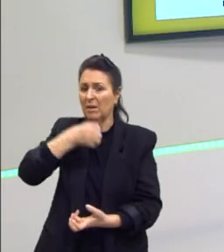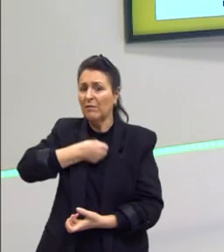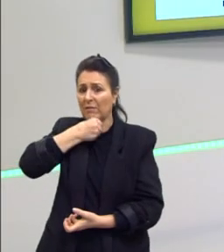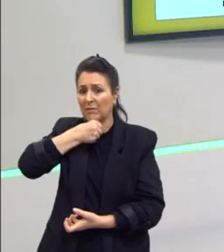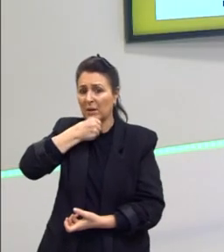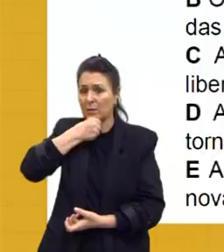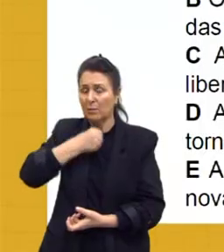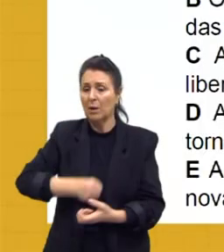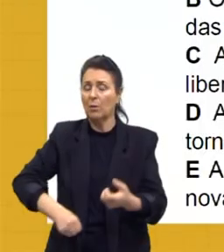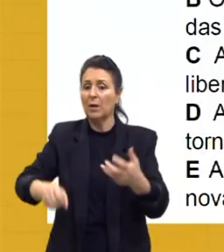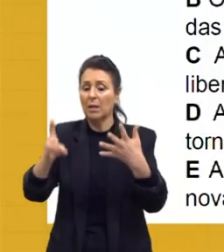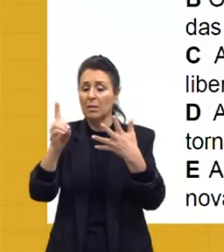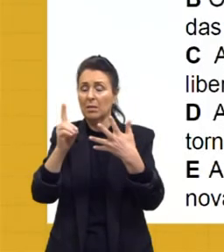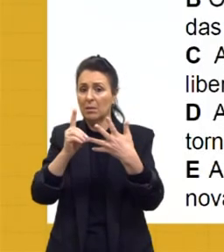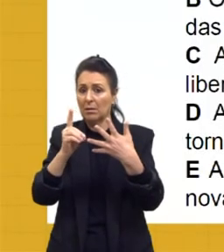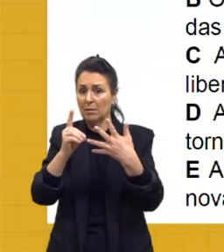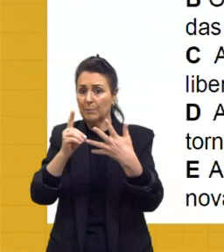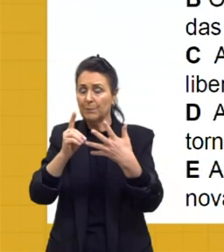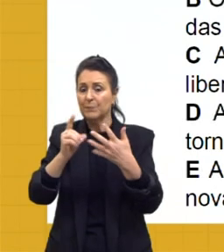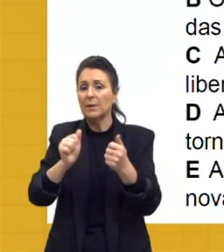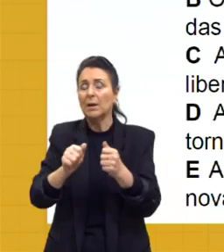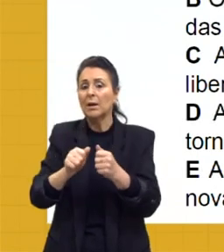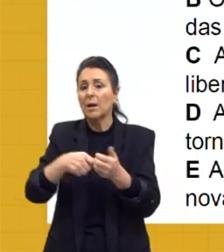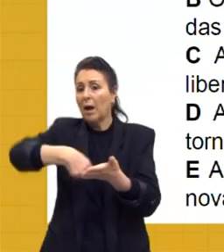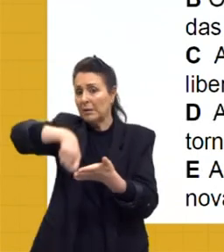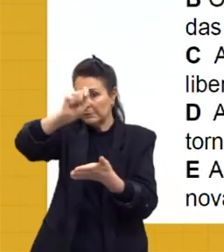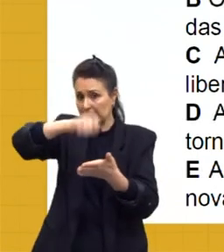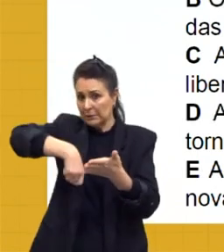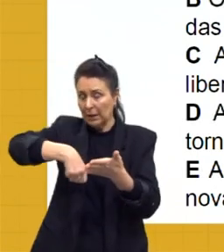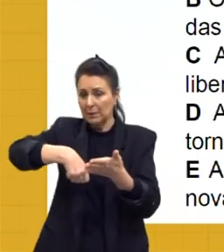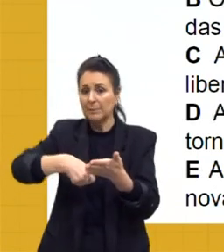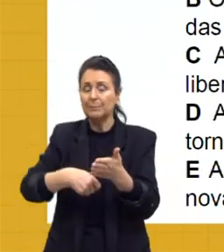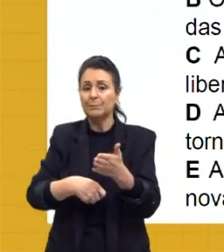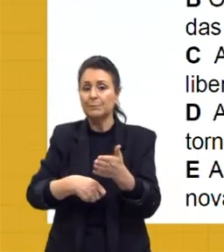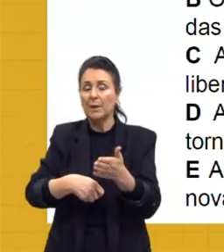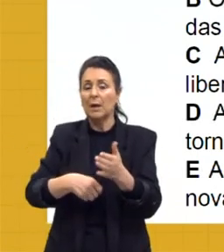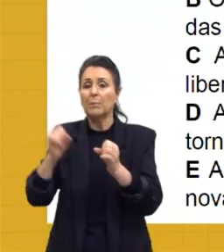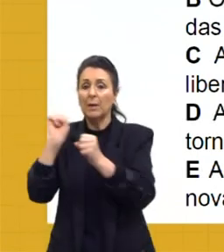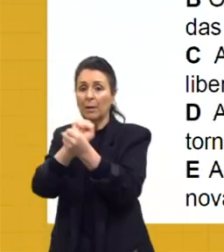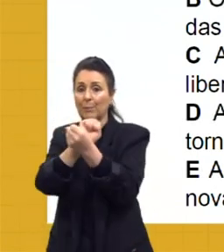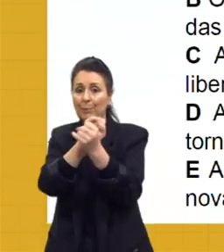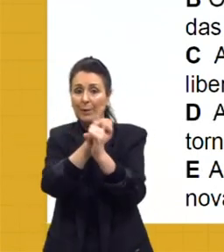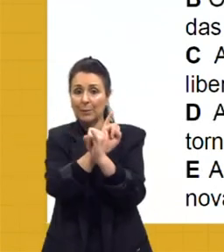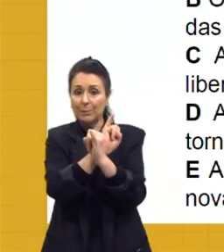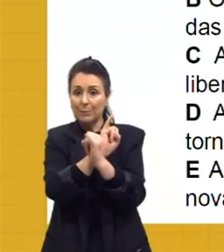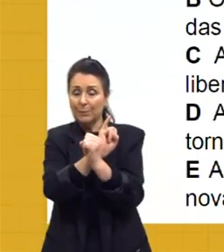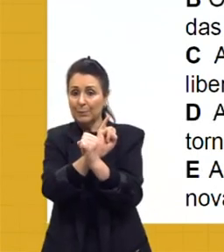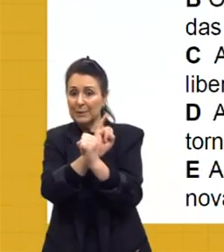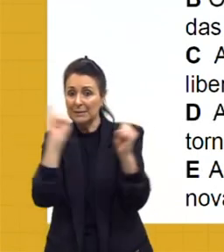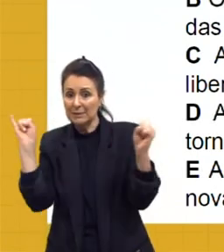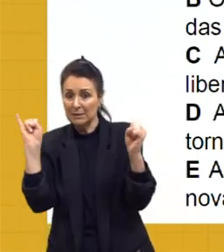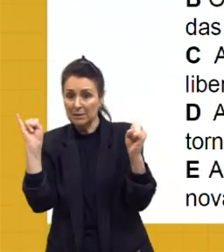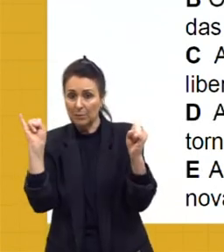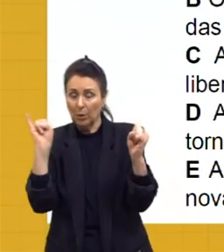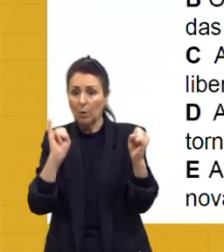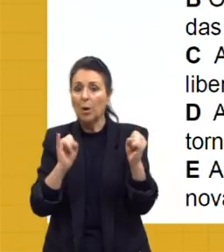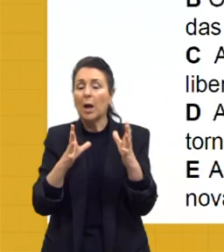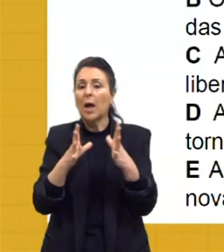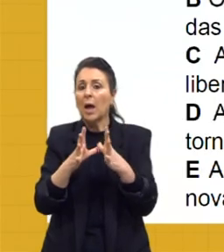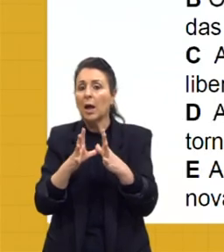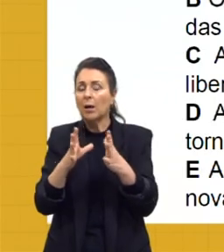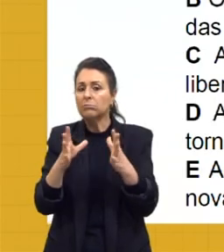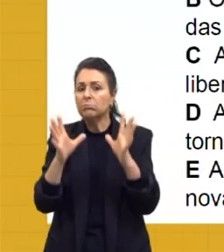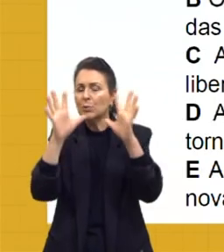A opção D, assinada pela princesa Isabel, a lei Áurea concluiu o processo abolicionista, tornando